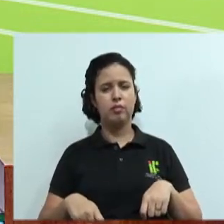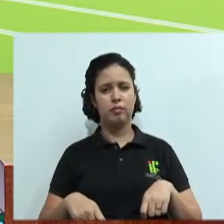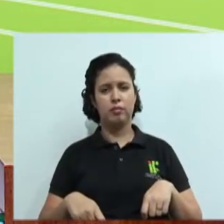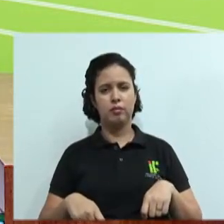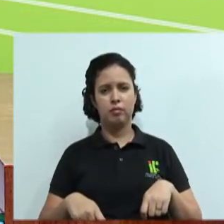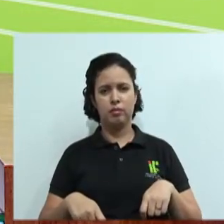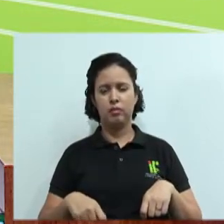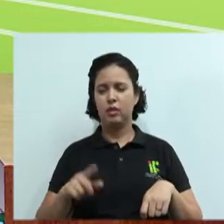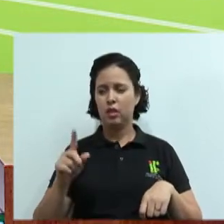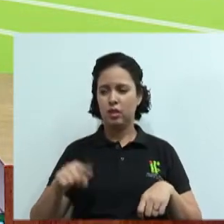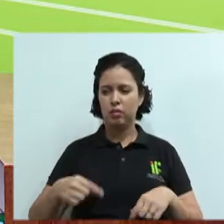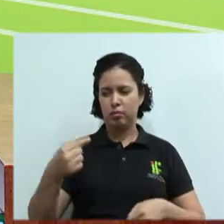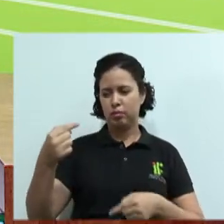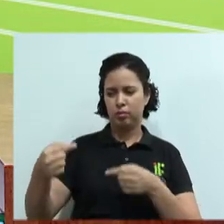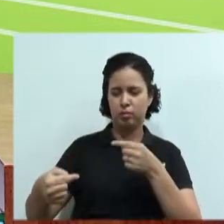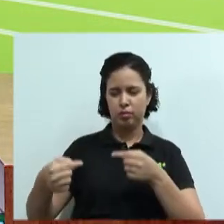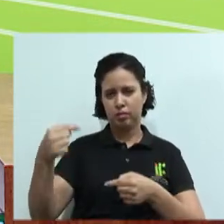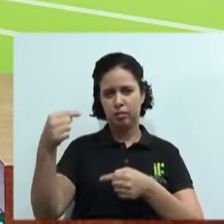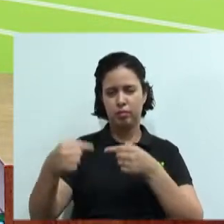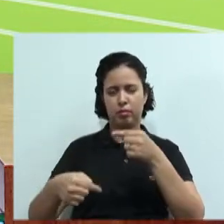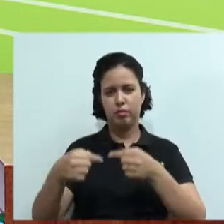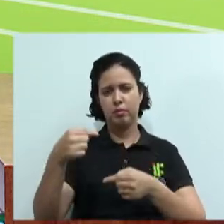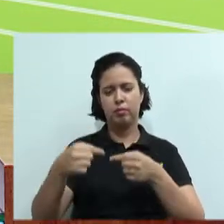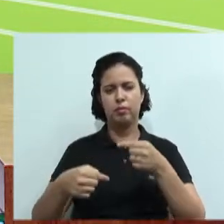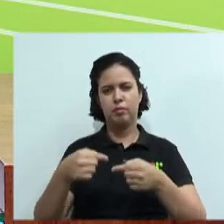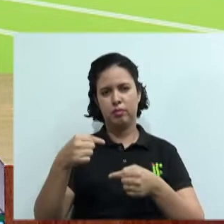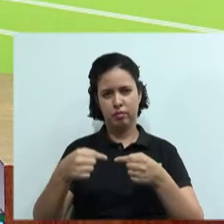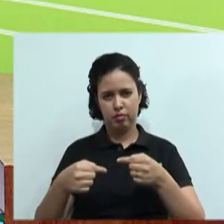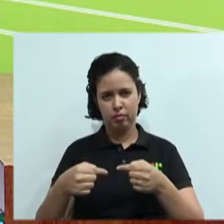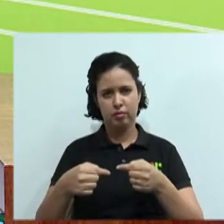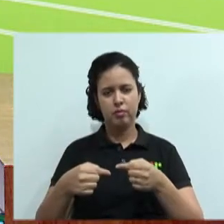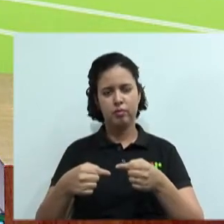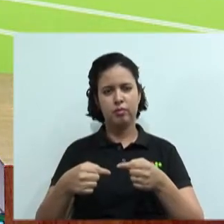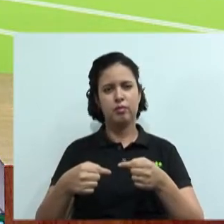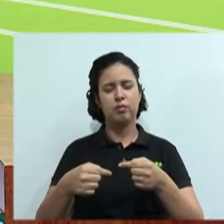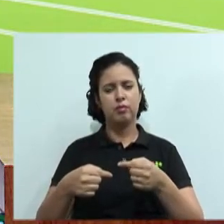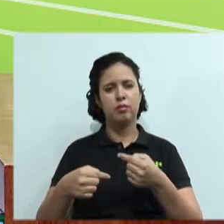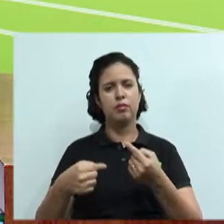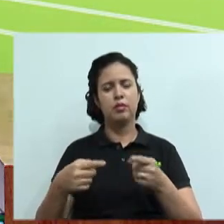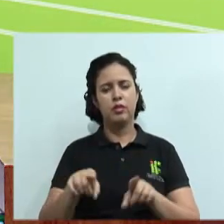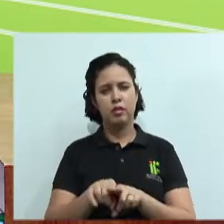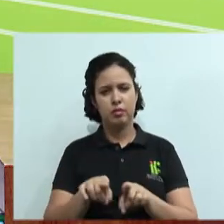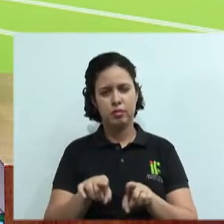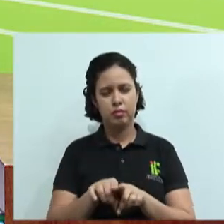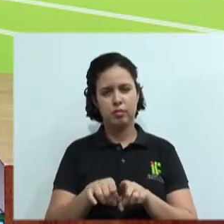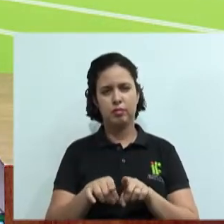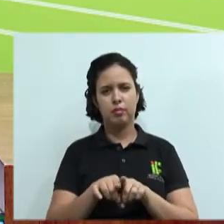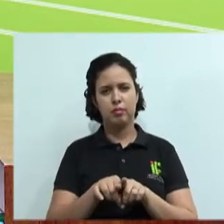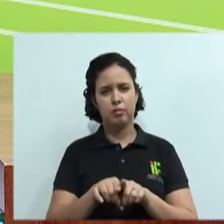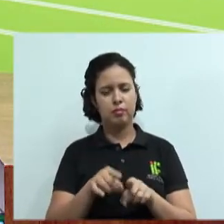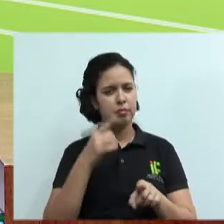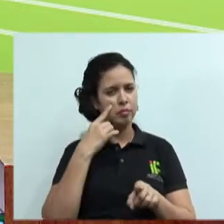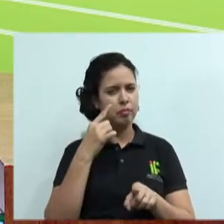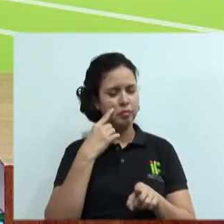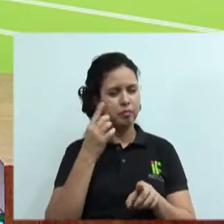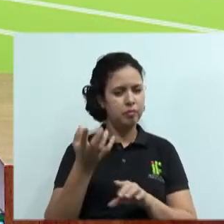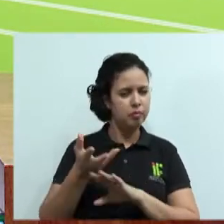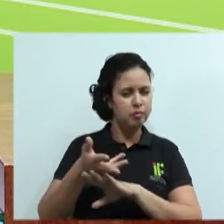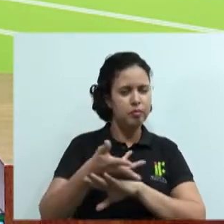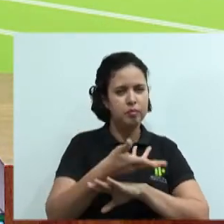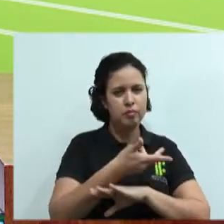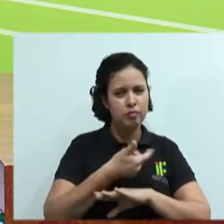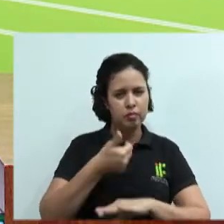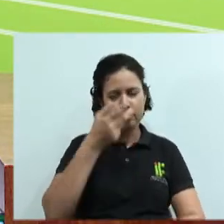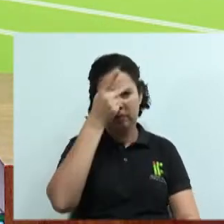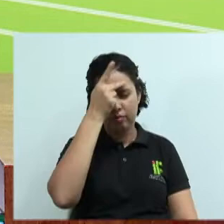convencer muitas vezes o júri, estão tentando convencer o próprio juiz, estão tentando convencer quem está assistindo, e aí,